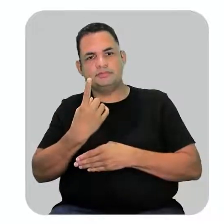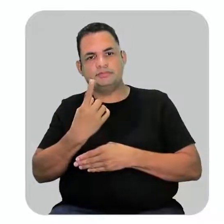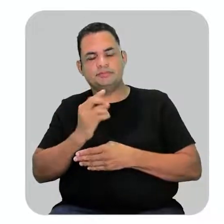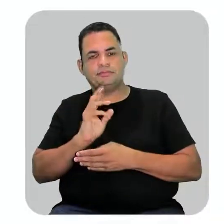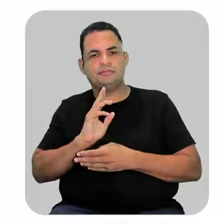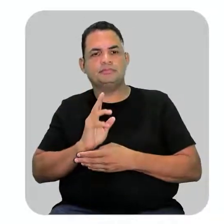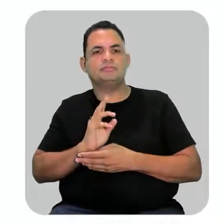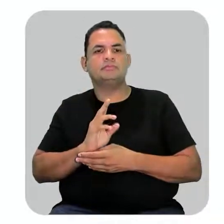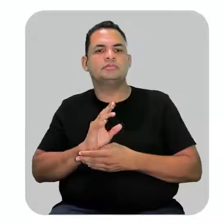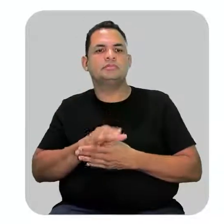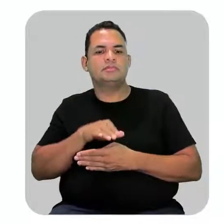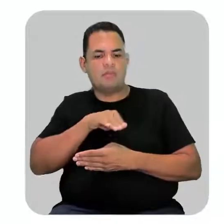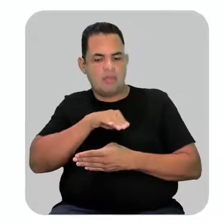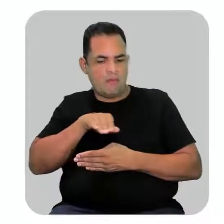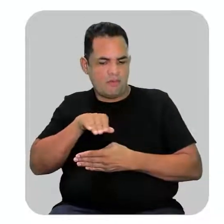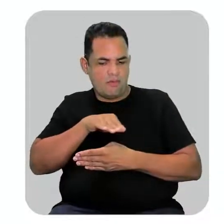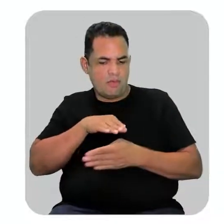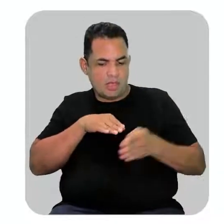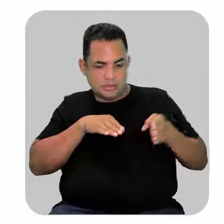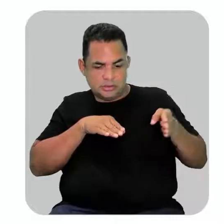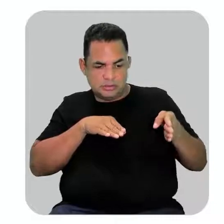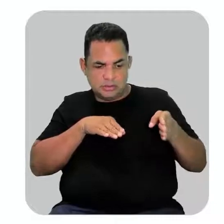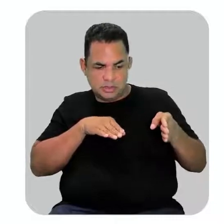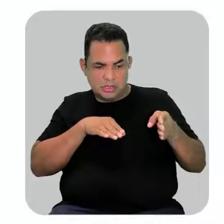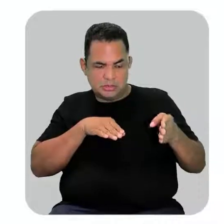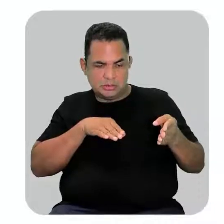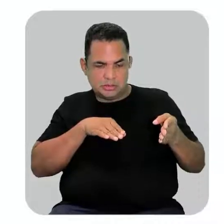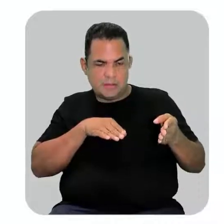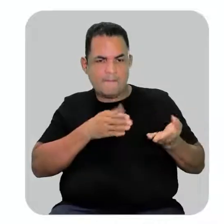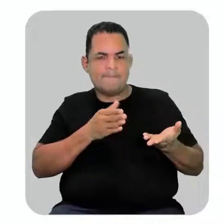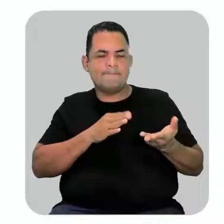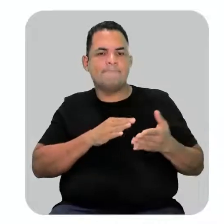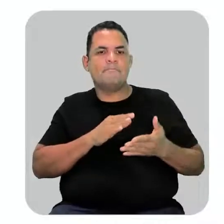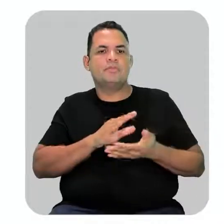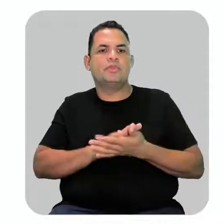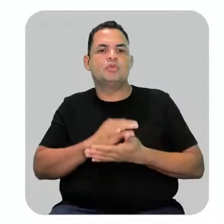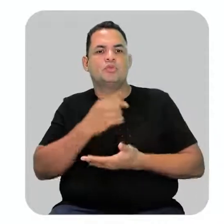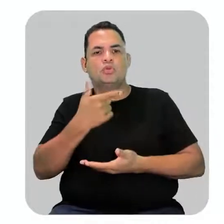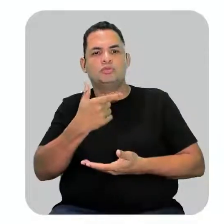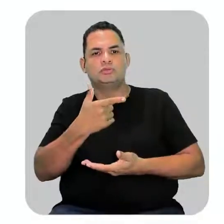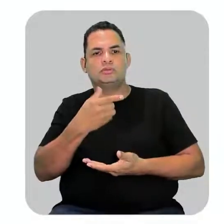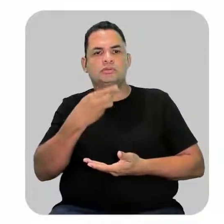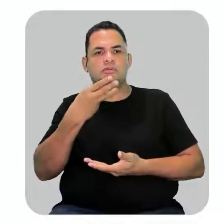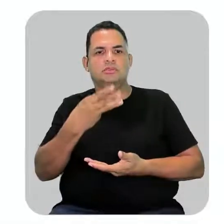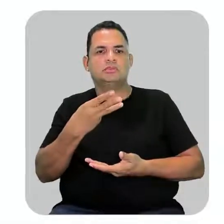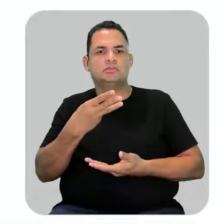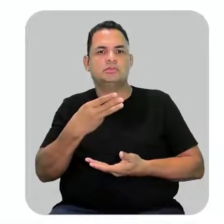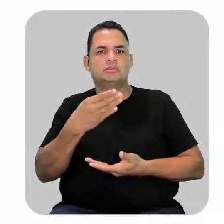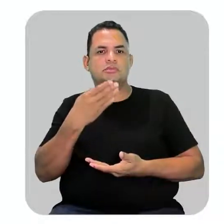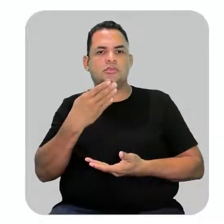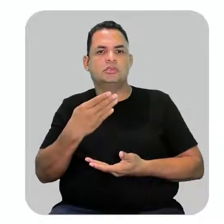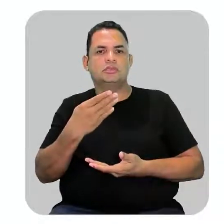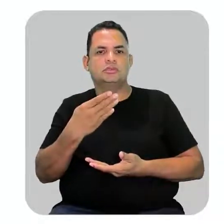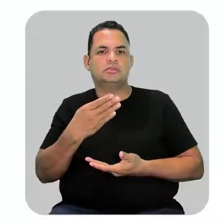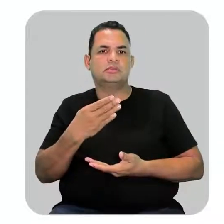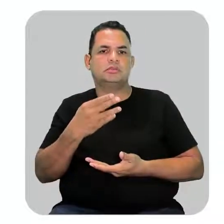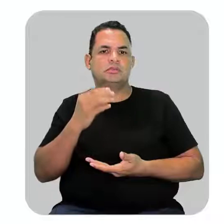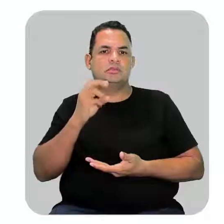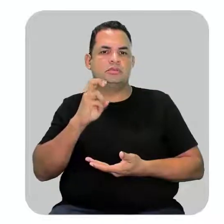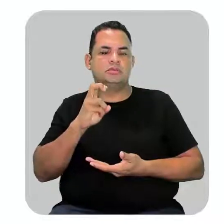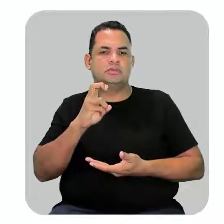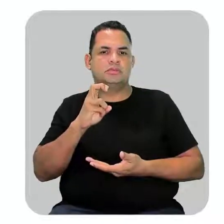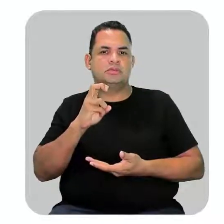sempre começando pela extremidade mais próxima das ramificações. Então 1, 2, 3, 4,